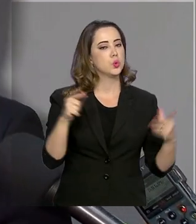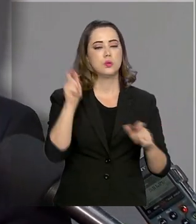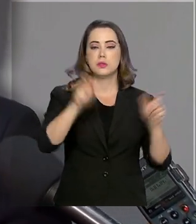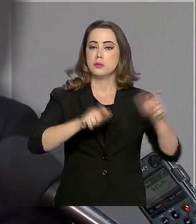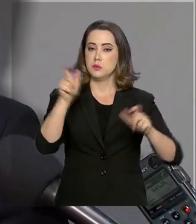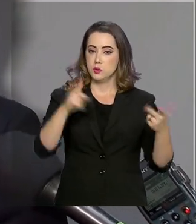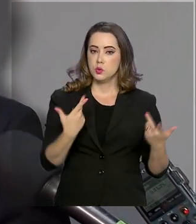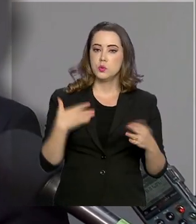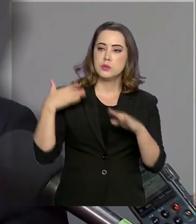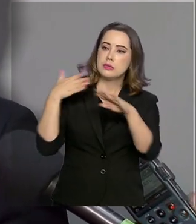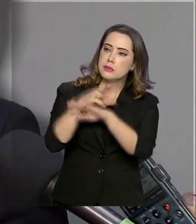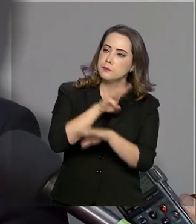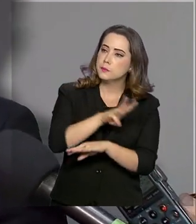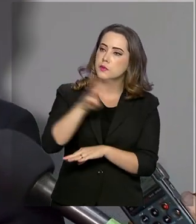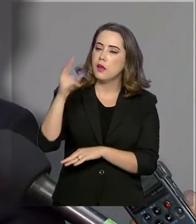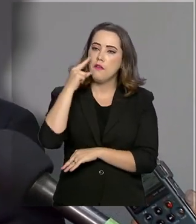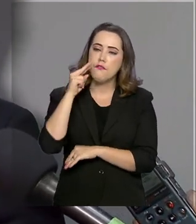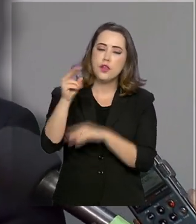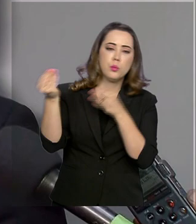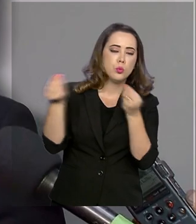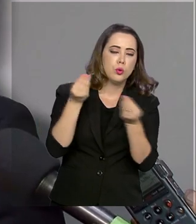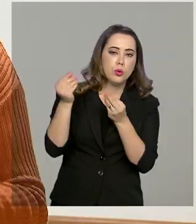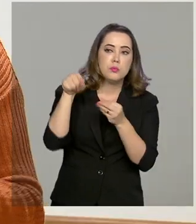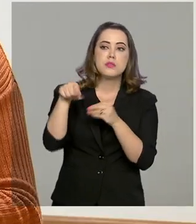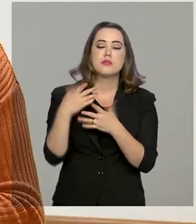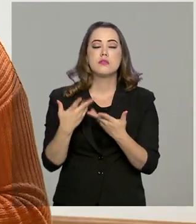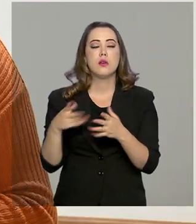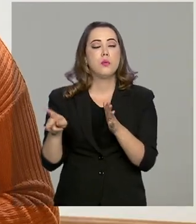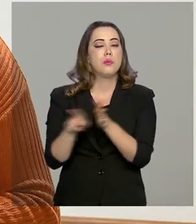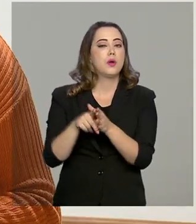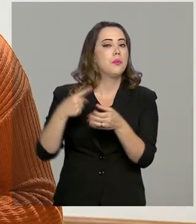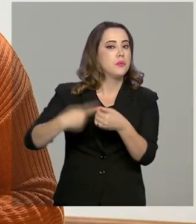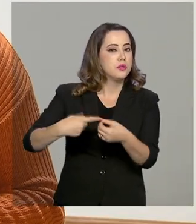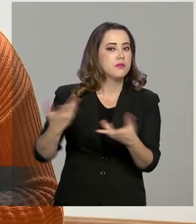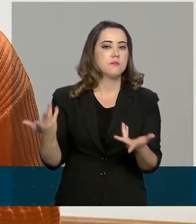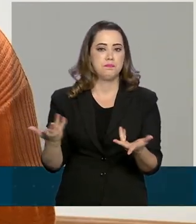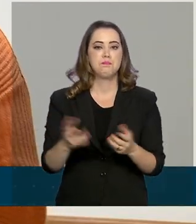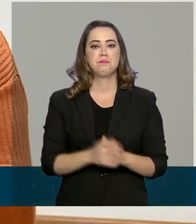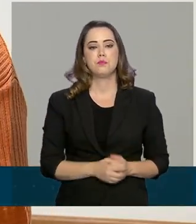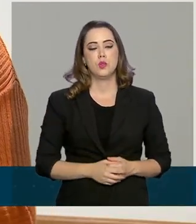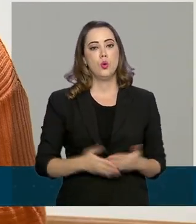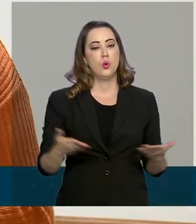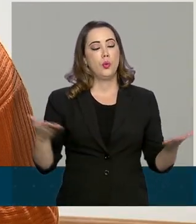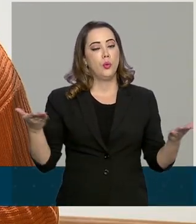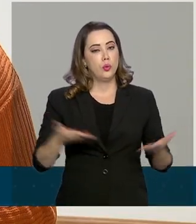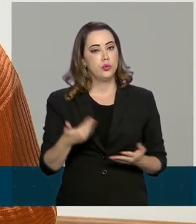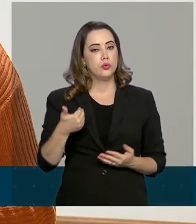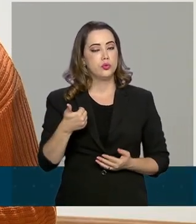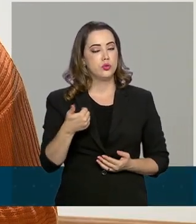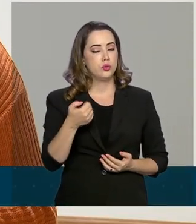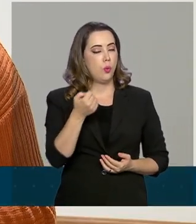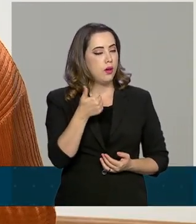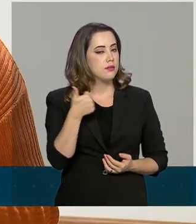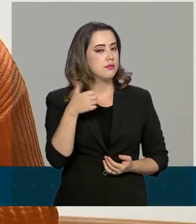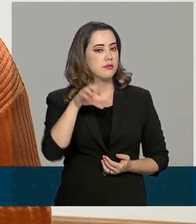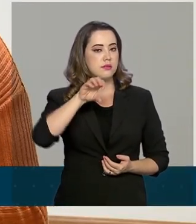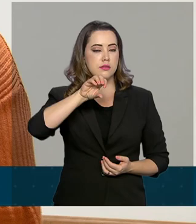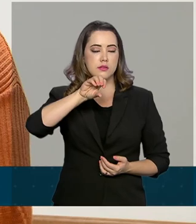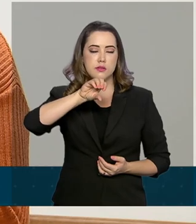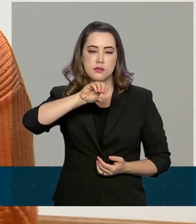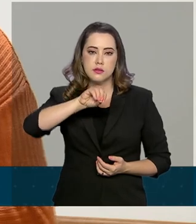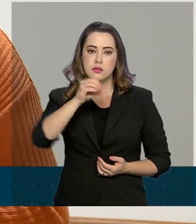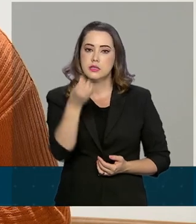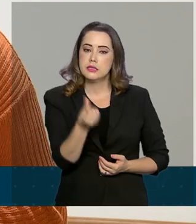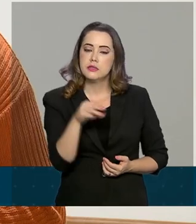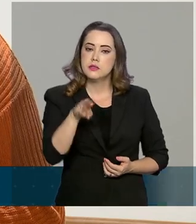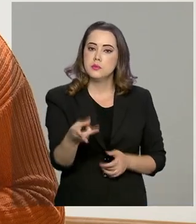site do MDR, verifique sua situação, vá lá no seu município e olhe. Hoje, quase 106 milhões de pessoas têm acesso à rede de água